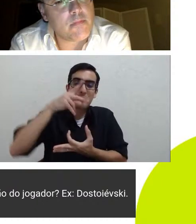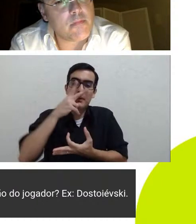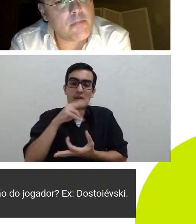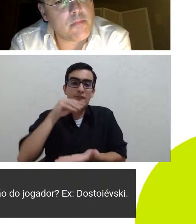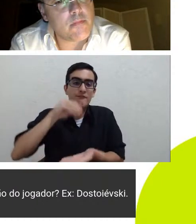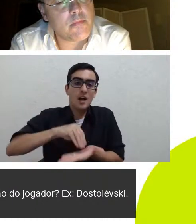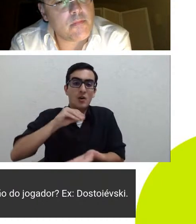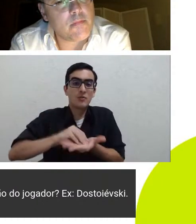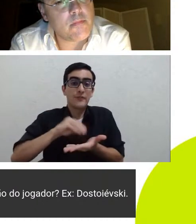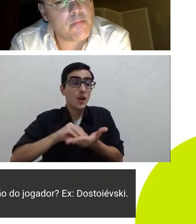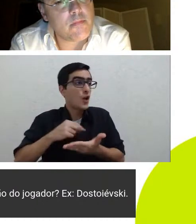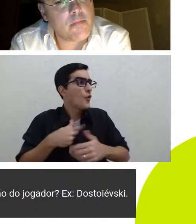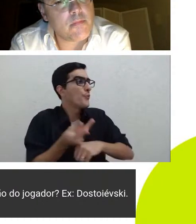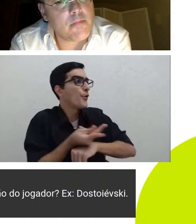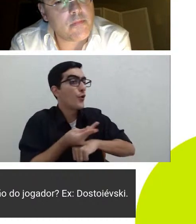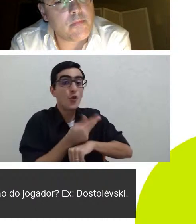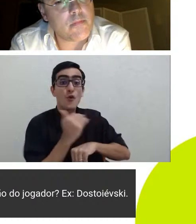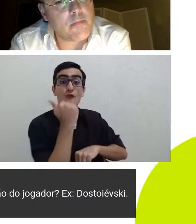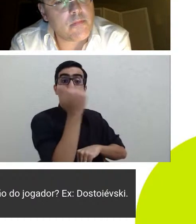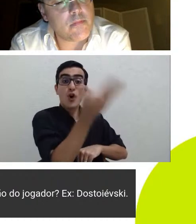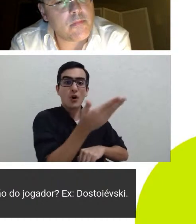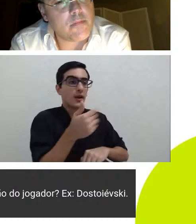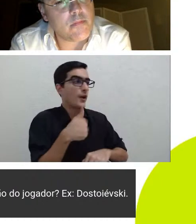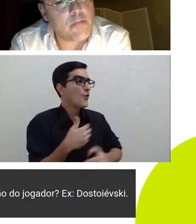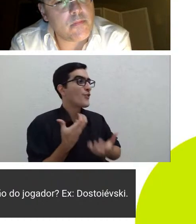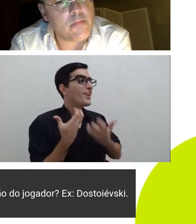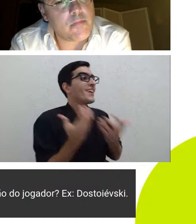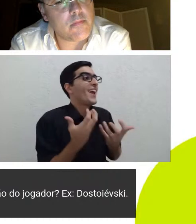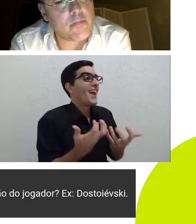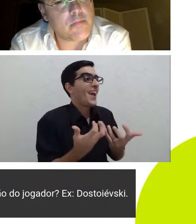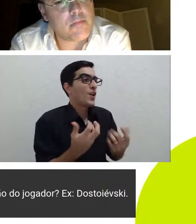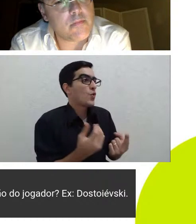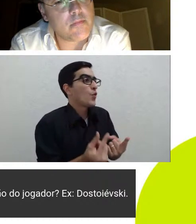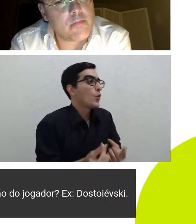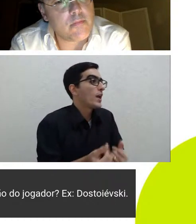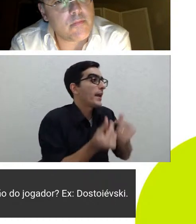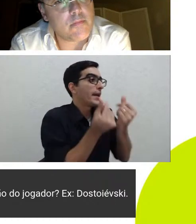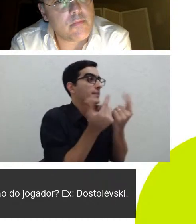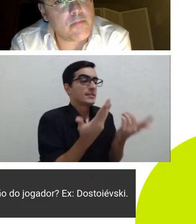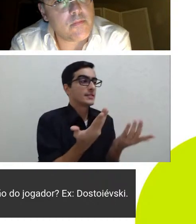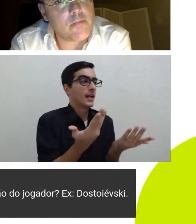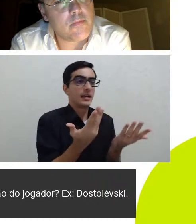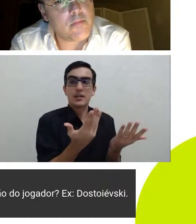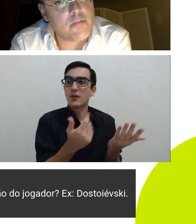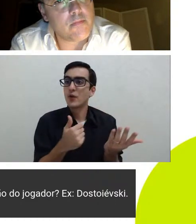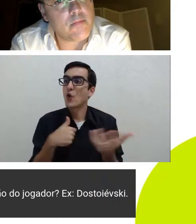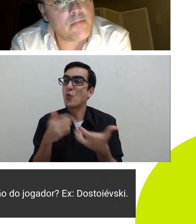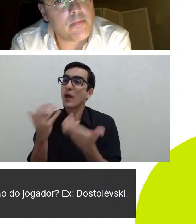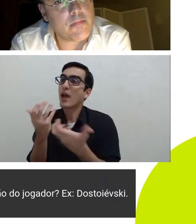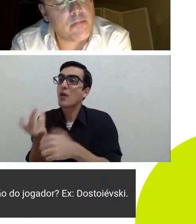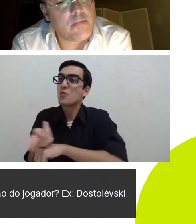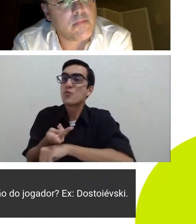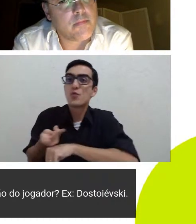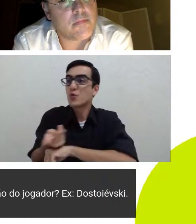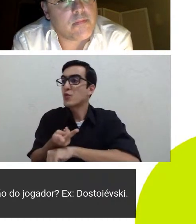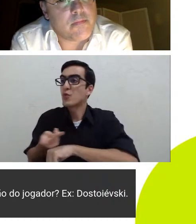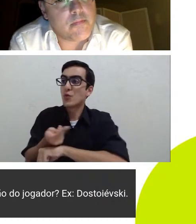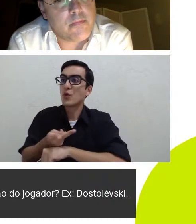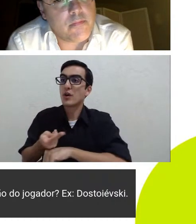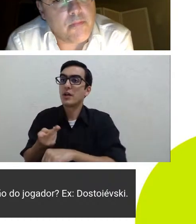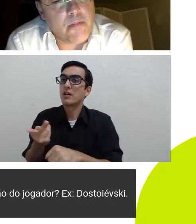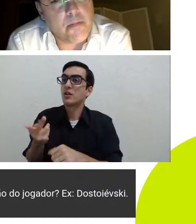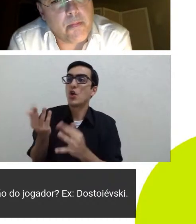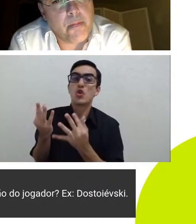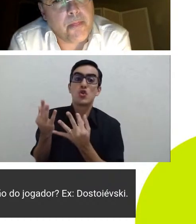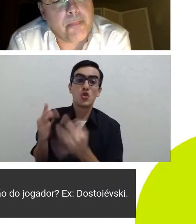que vai lhe trazer riqueza que vai lhe trazer sabe-se lá o que que vai lhe trazer da dor